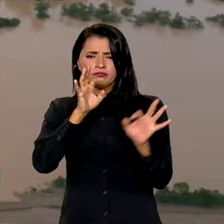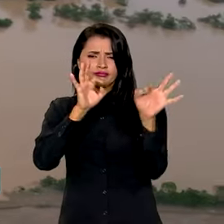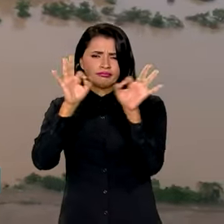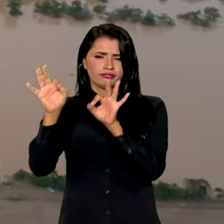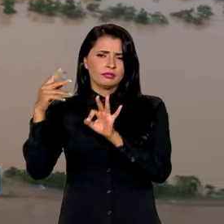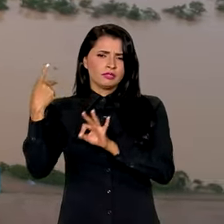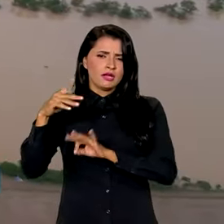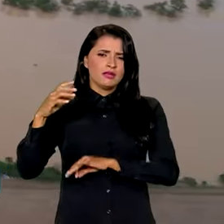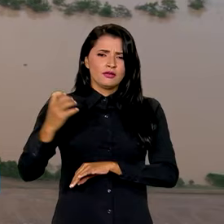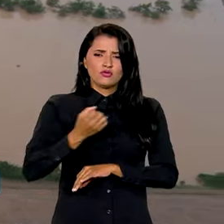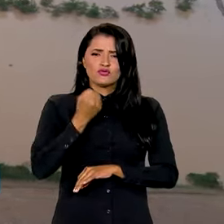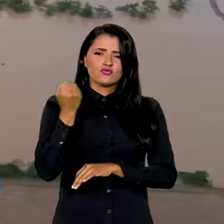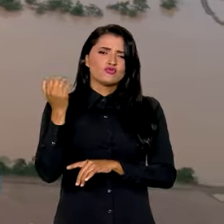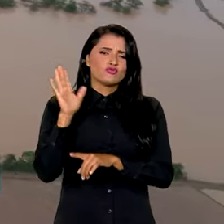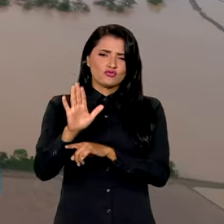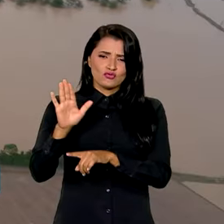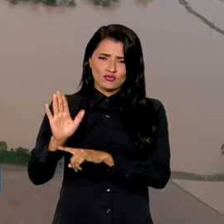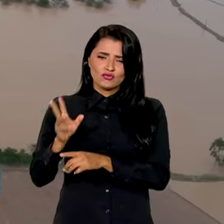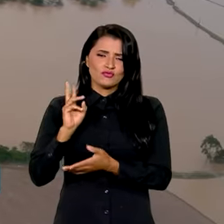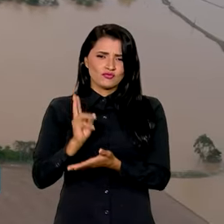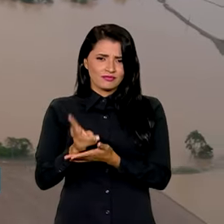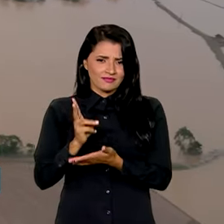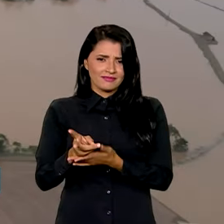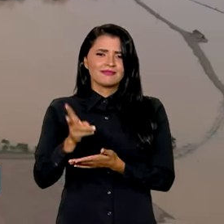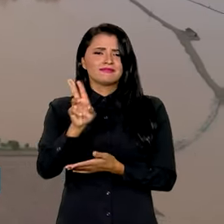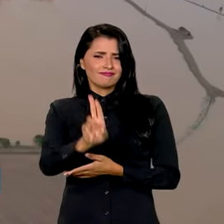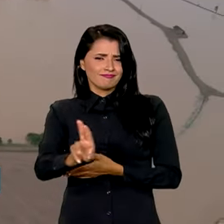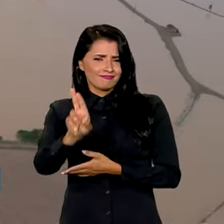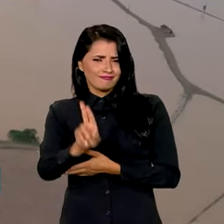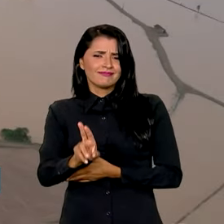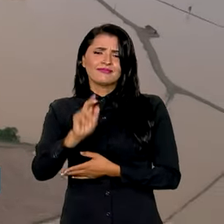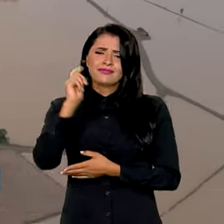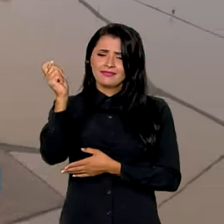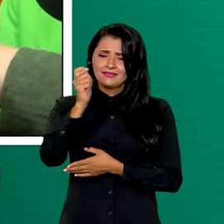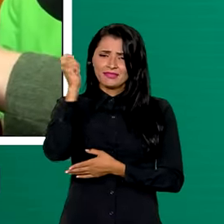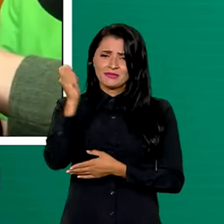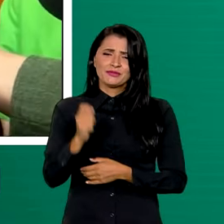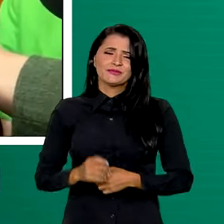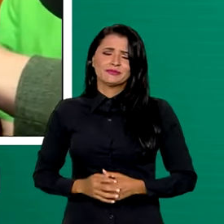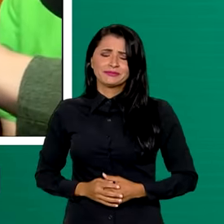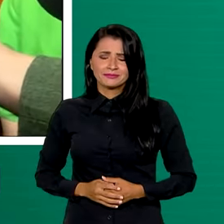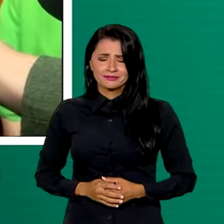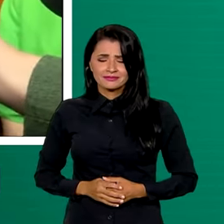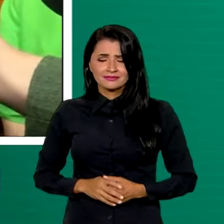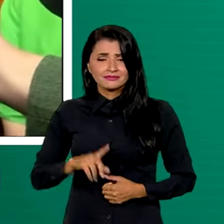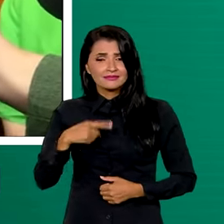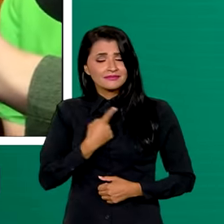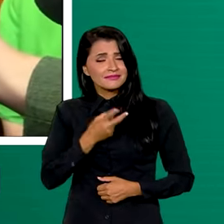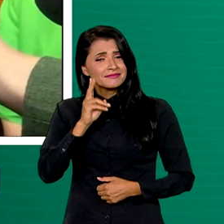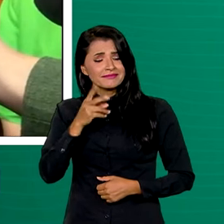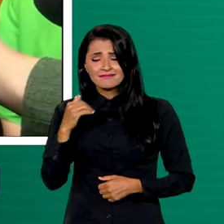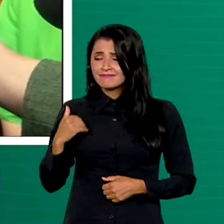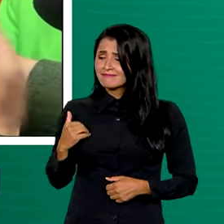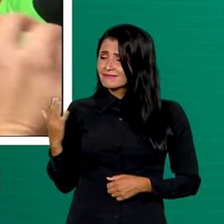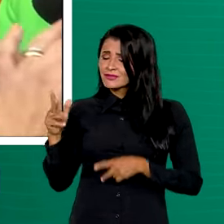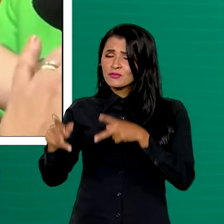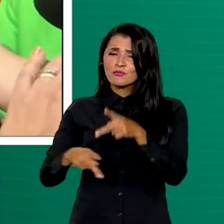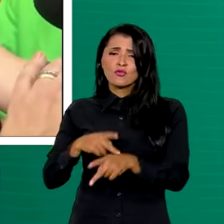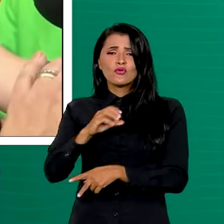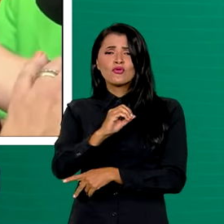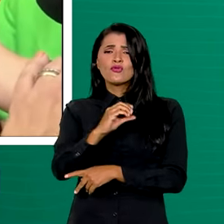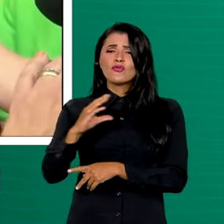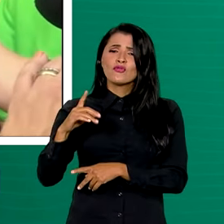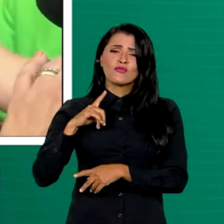ações de socorro, as mesmas já adotadas no Rio Grande do Sul. Estaremos sempre do lado do povo de Santa Catarina